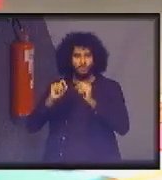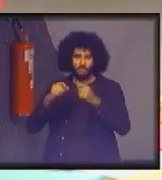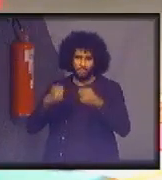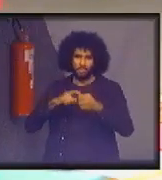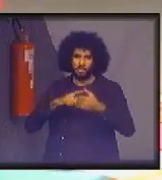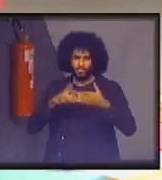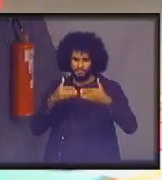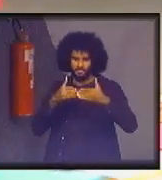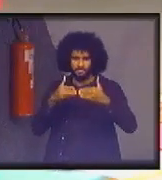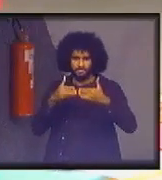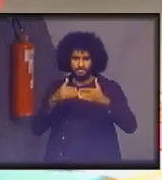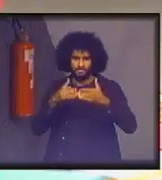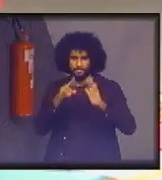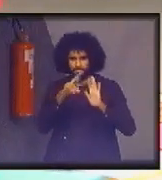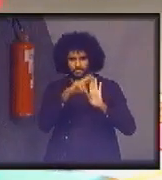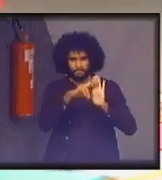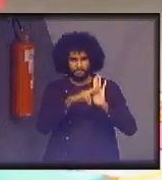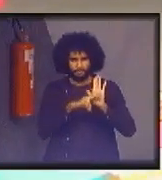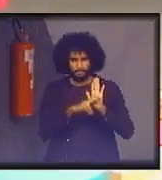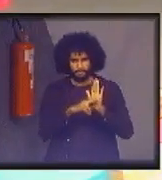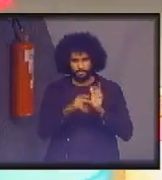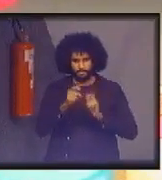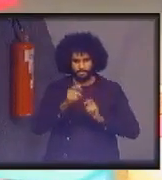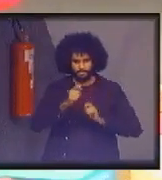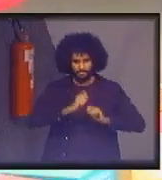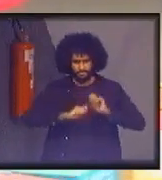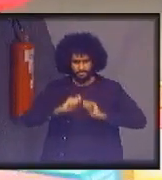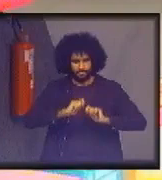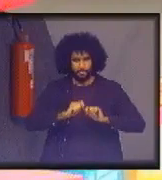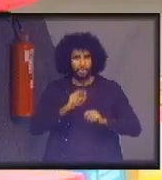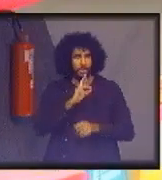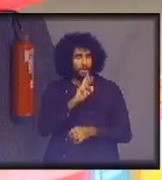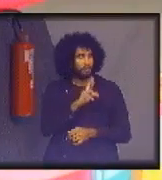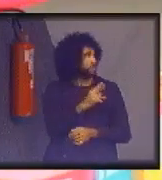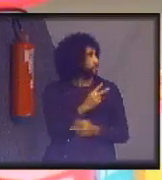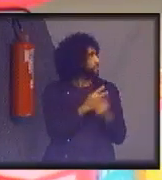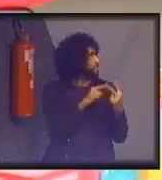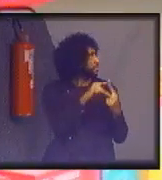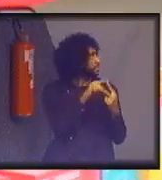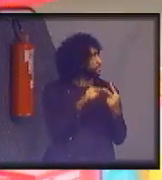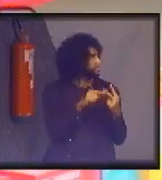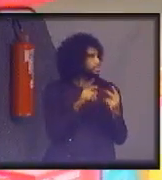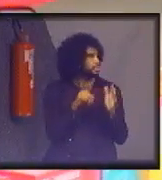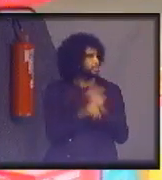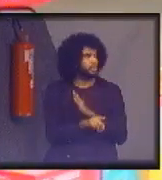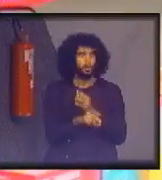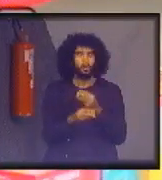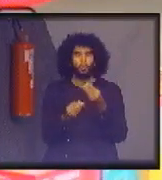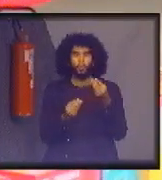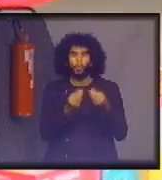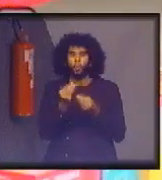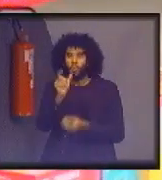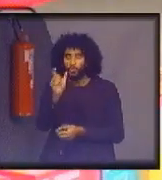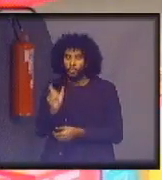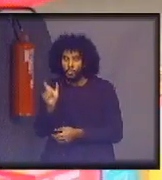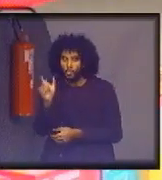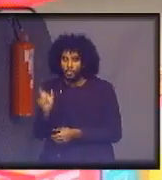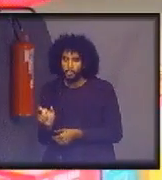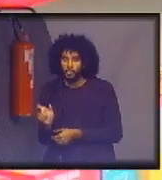das regras de negócio respondendo suas duas perguntas primeiro como que as pessoas